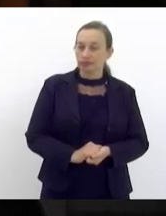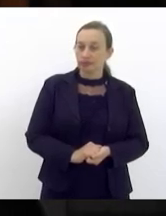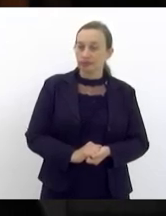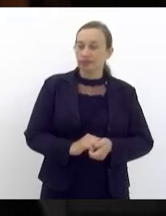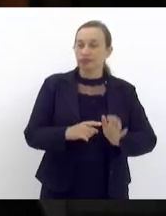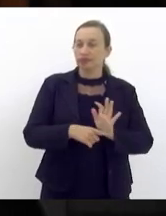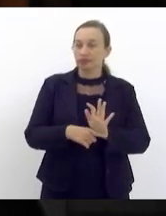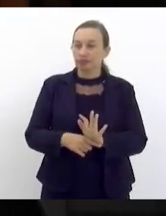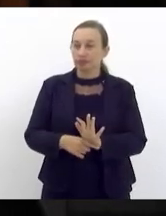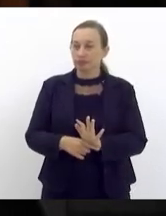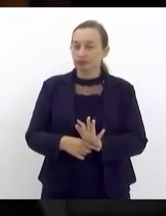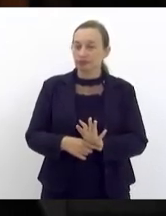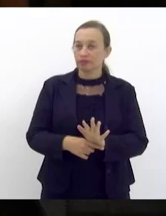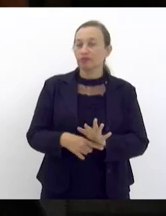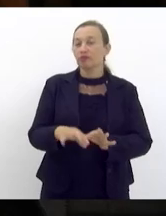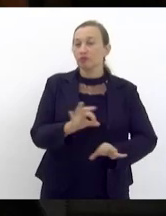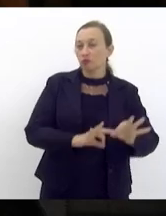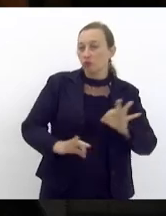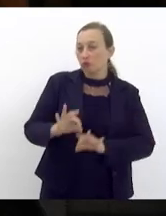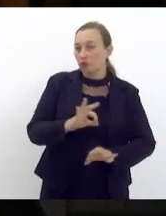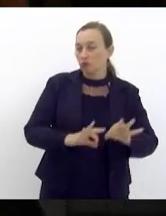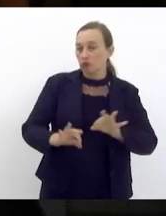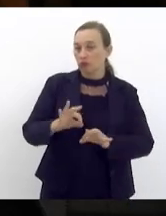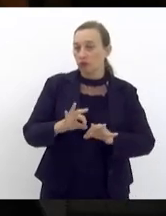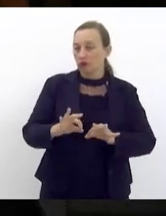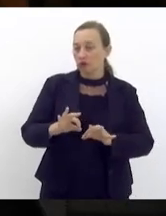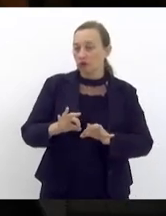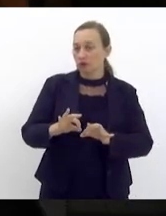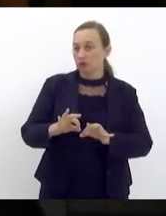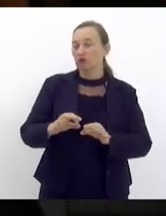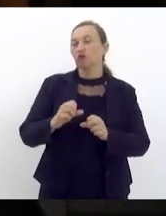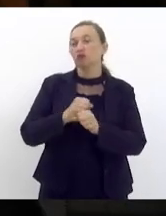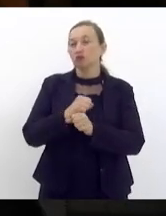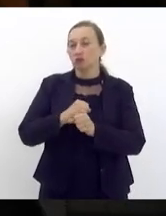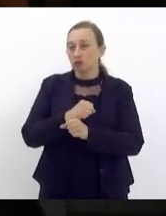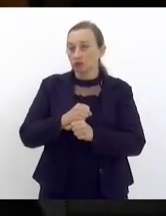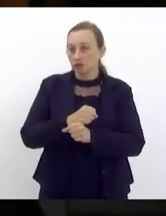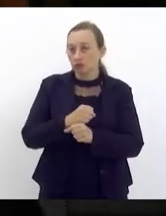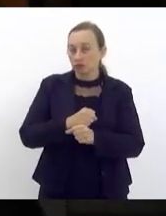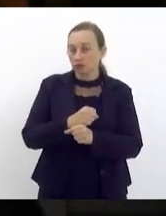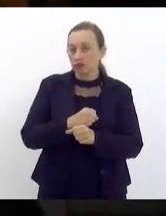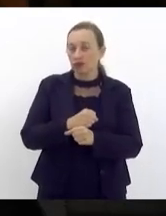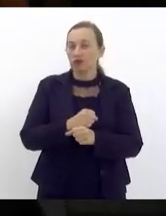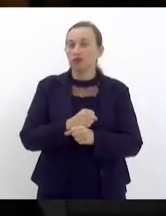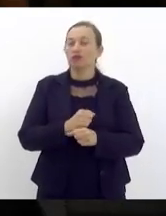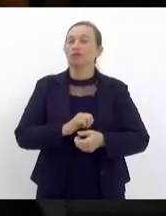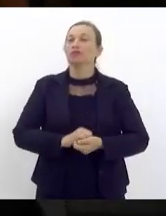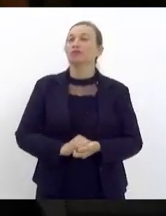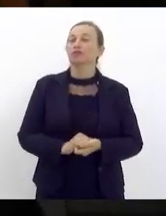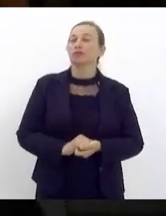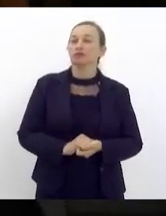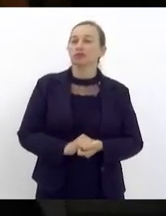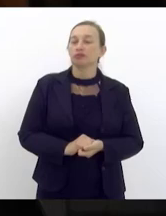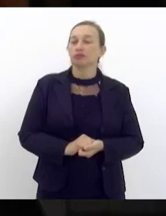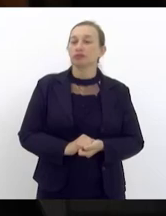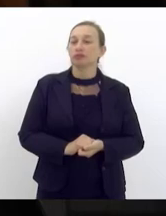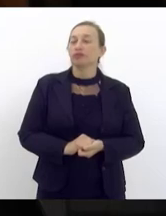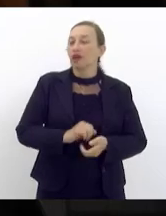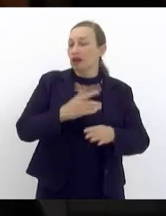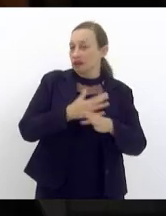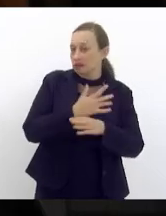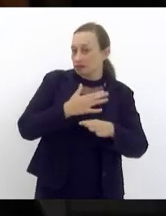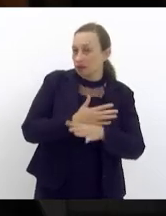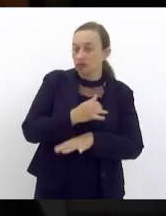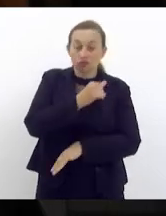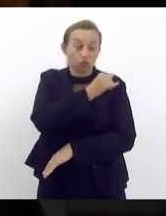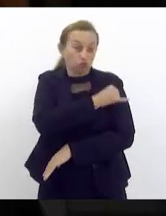plano plurianual foi a única experiência que eu vi diga-se passagem que a cidade do